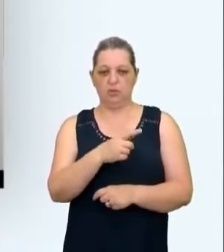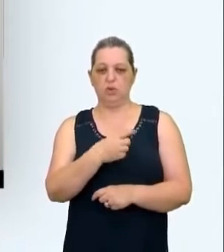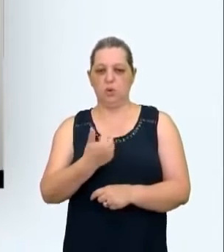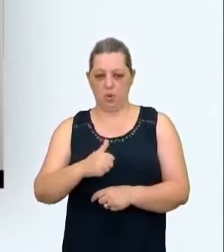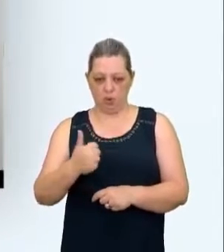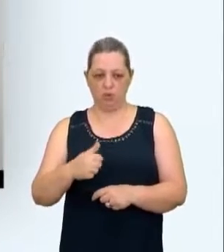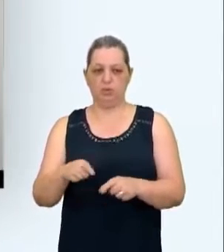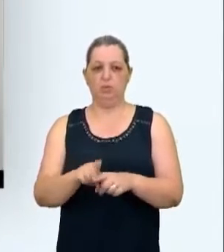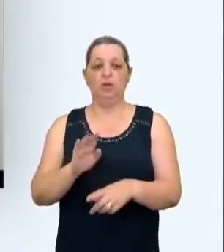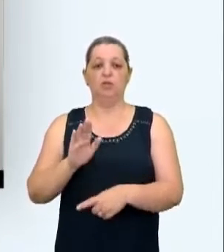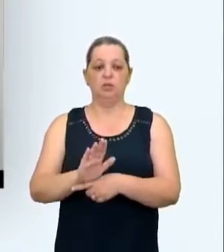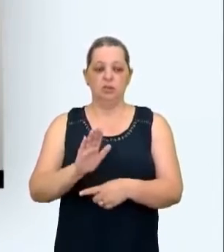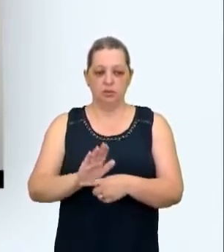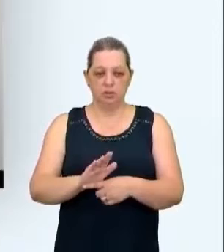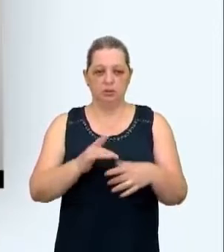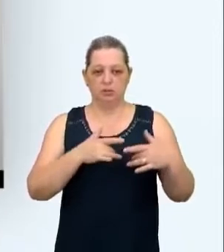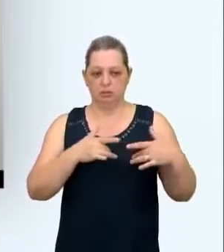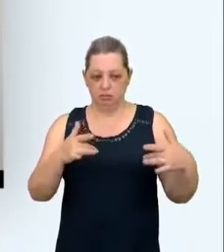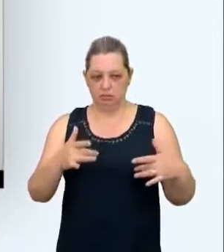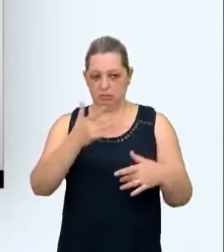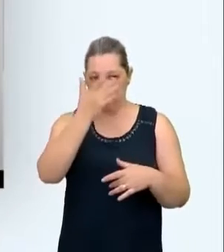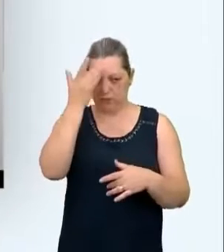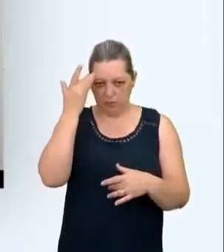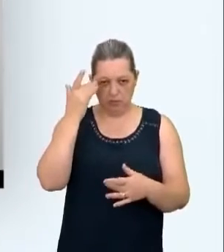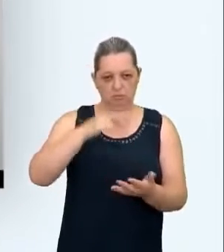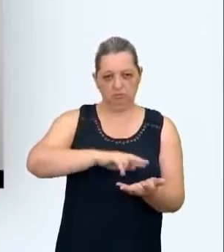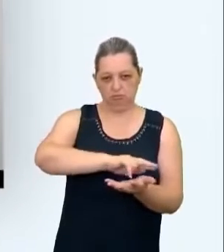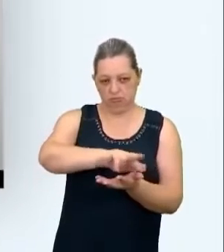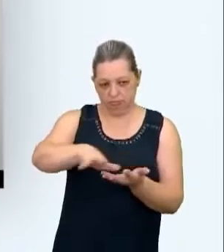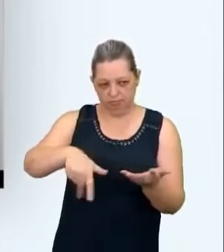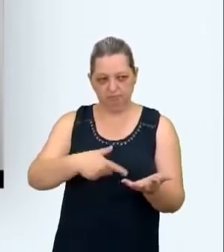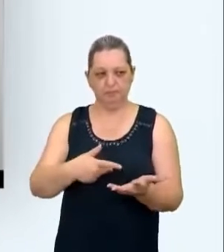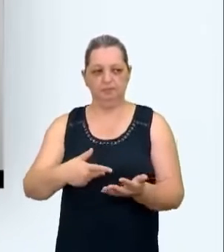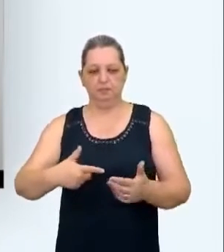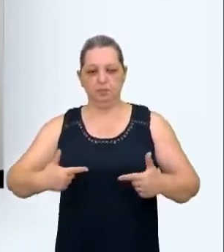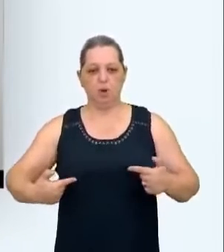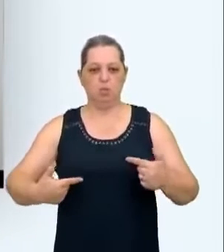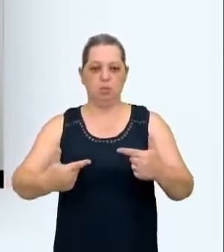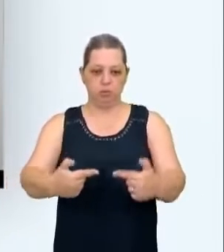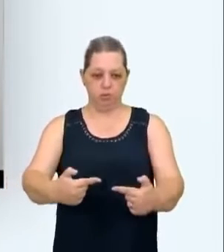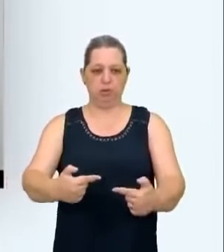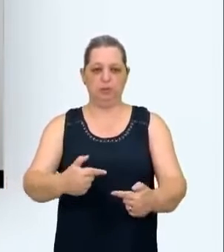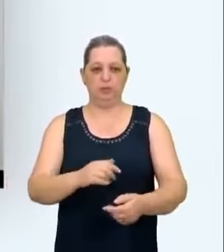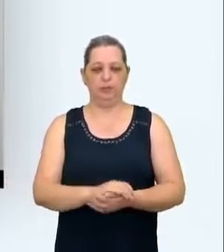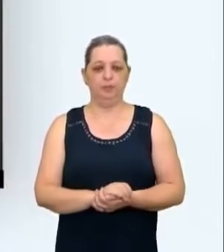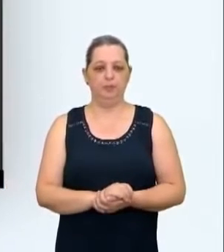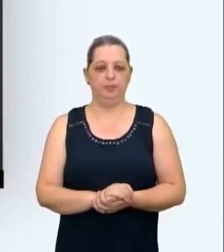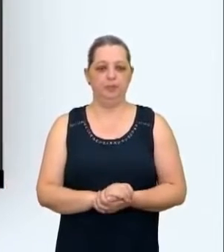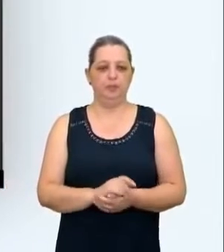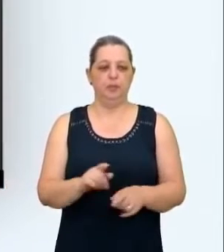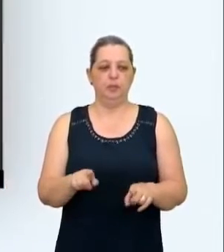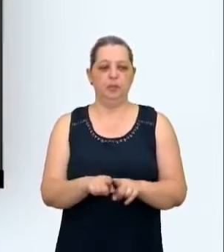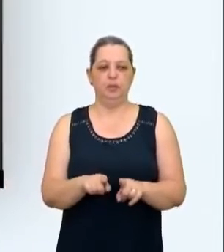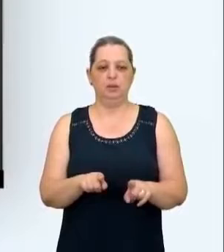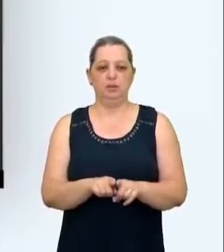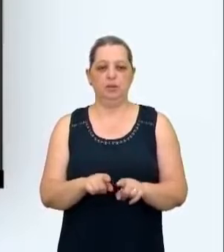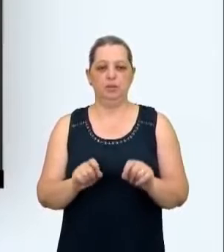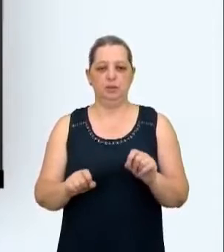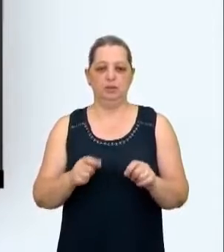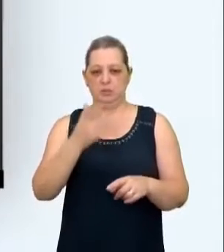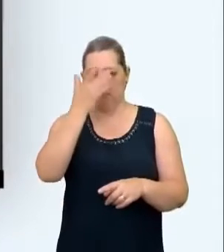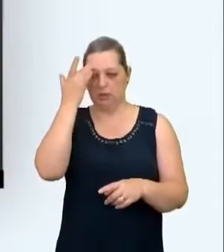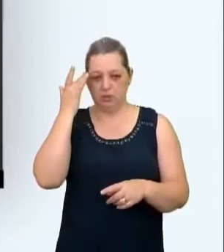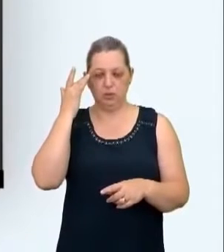prestar socorro a feridos e sobreviventes nos conflitos armados da Líbia. E até mesmo reunir manifestantes